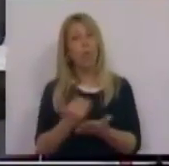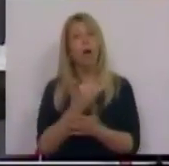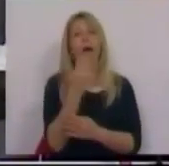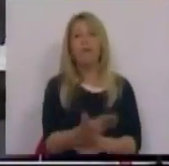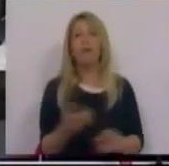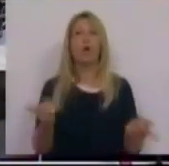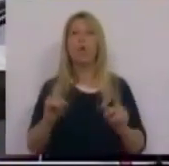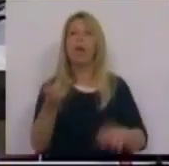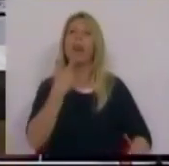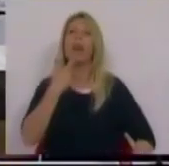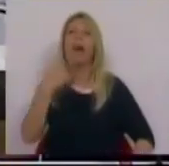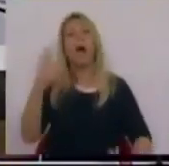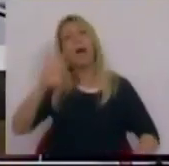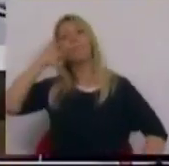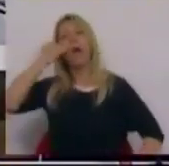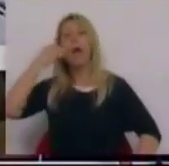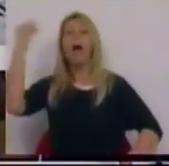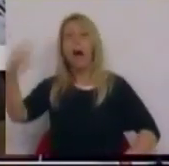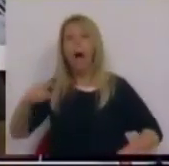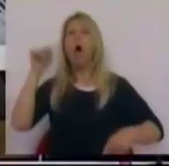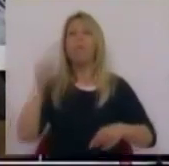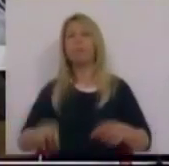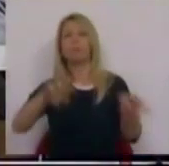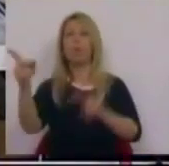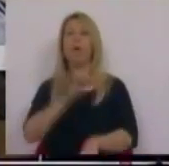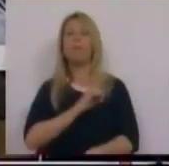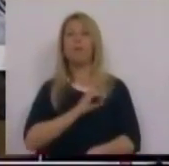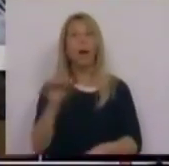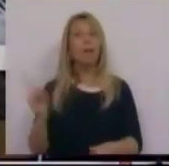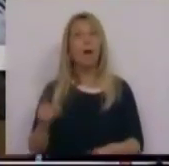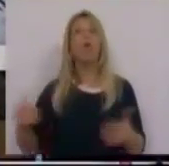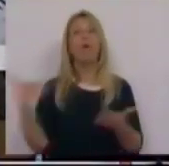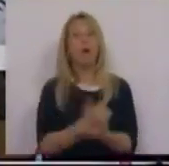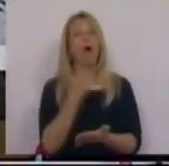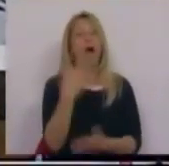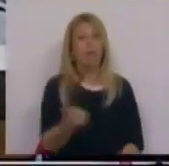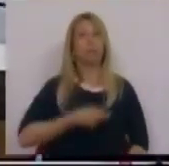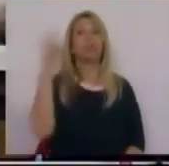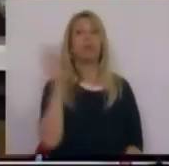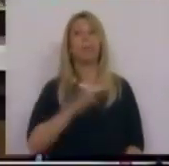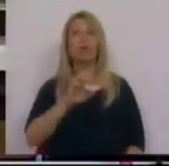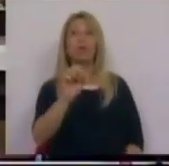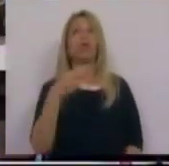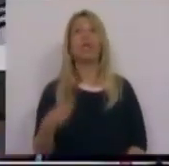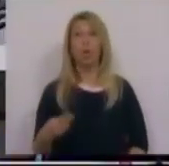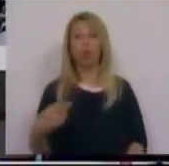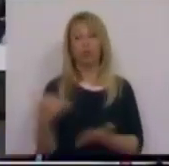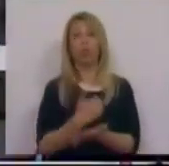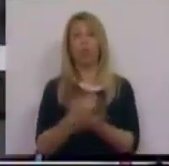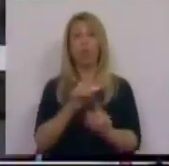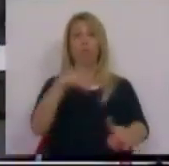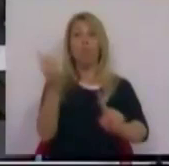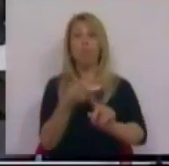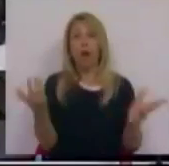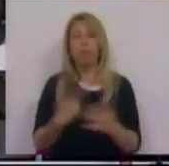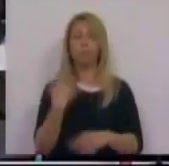de que tudo o que dá prejuízo tem que ser privatizado, não, dava lucro, centenas de milhões de euros de lucro por ano e mesmo assim o governo